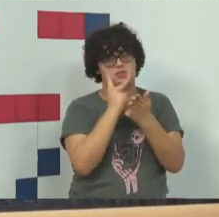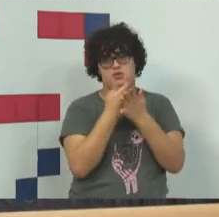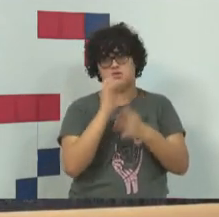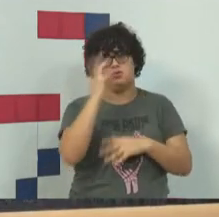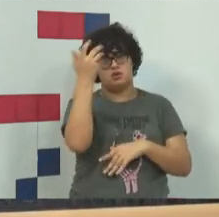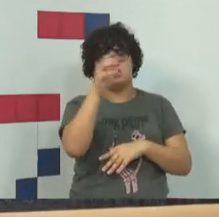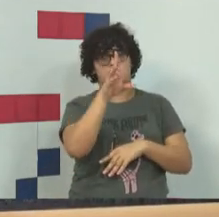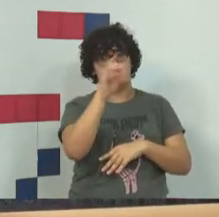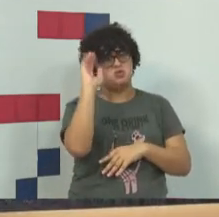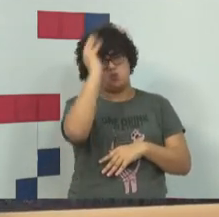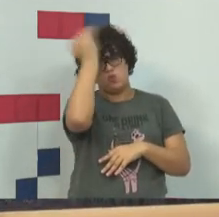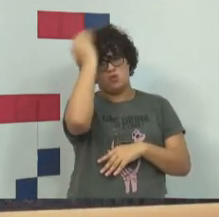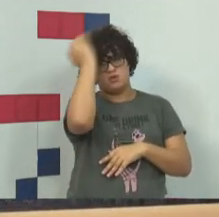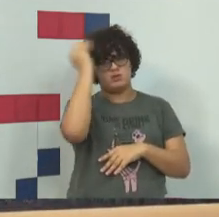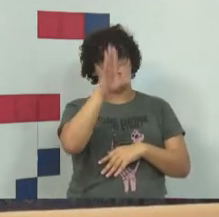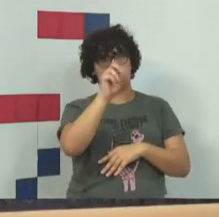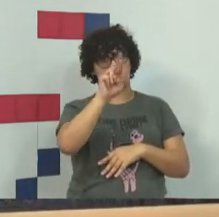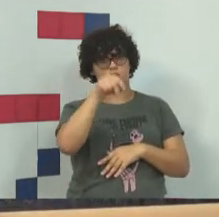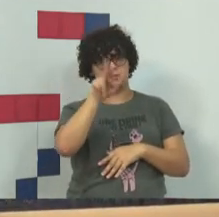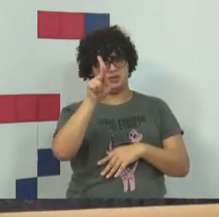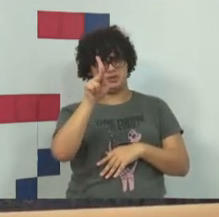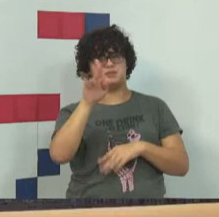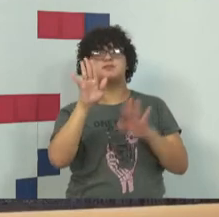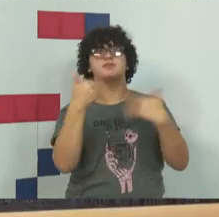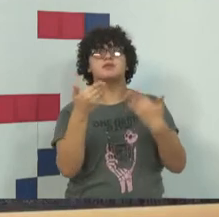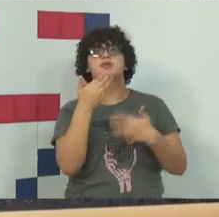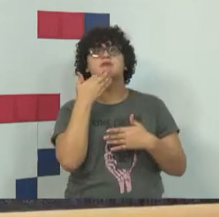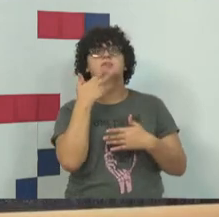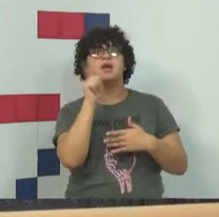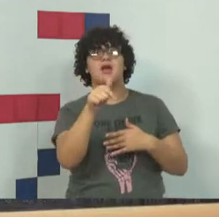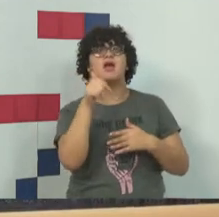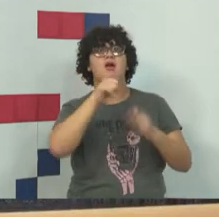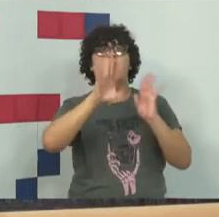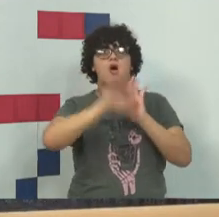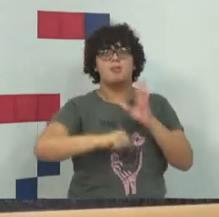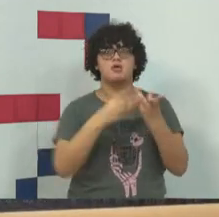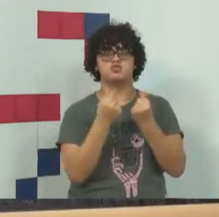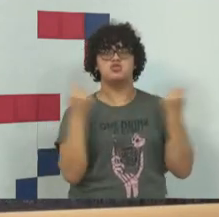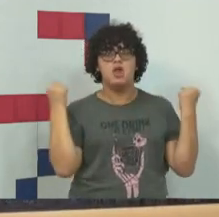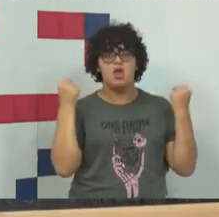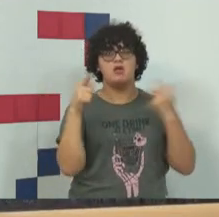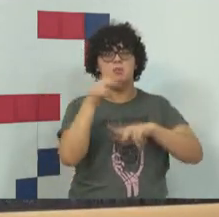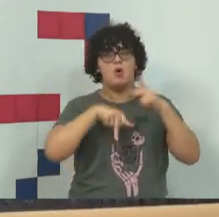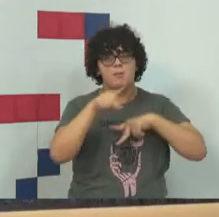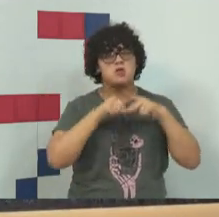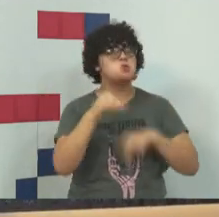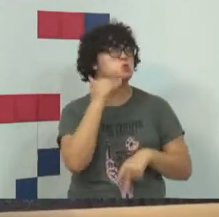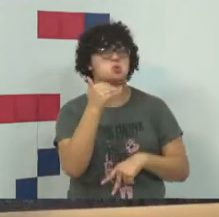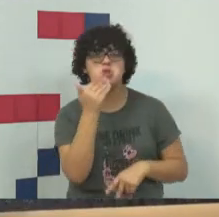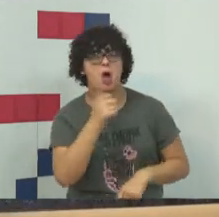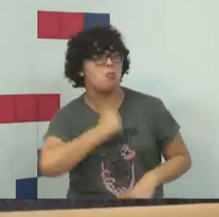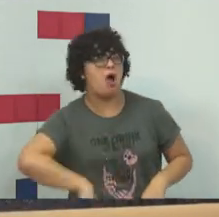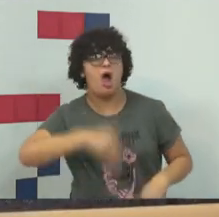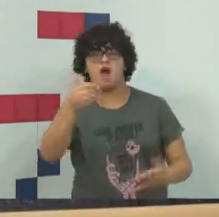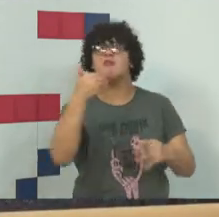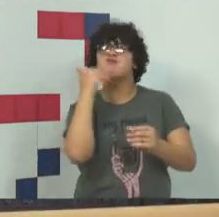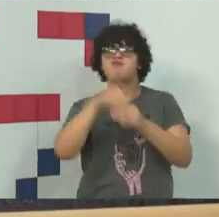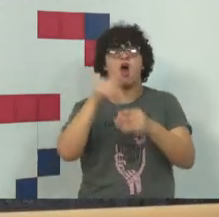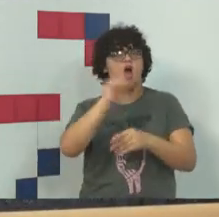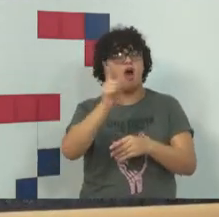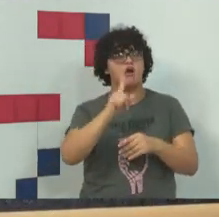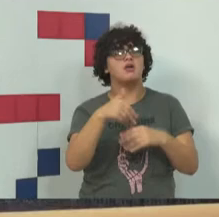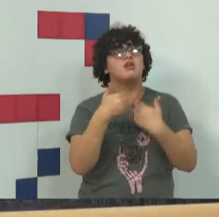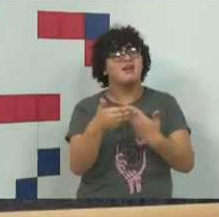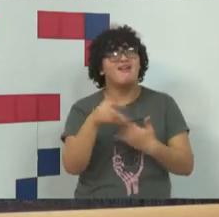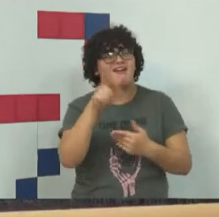com o Trump, Hillary Clinton aparecia lá, é uma ladra, roubou dinheiro público, não presta, não votem nela. Isso não